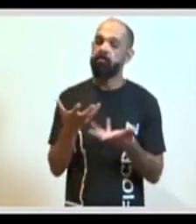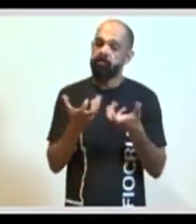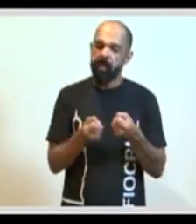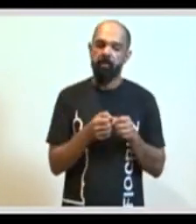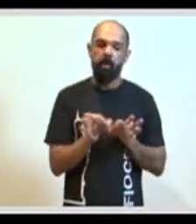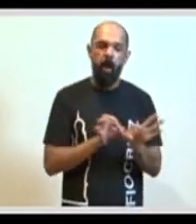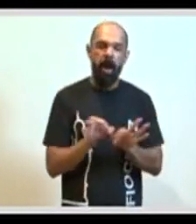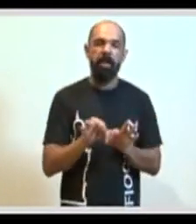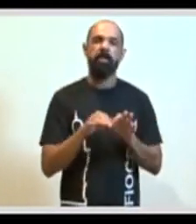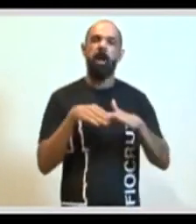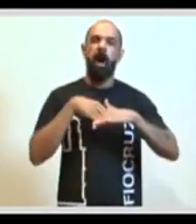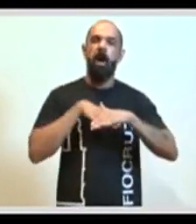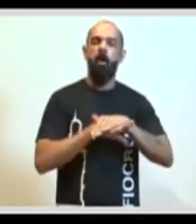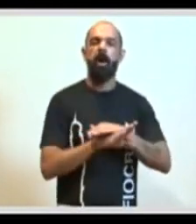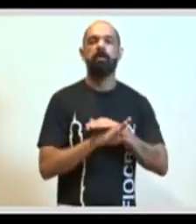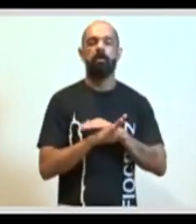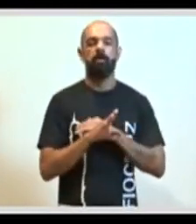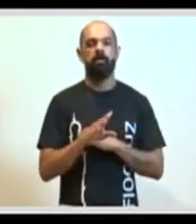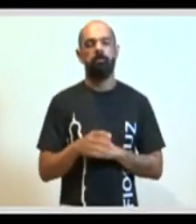gente montar um banco a partir das submissões.